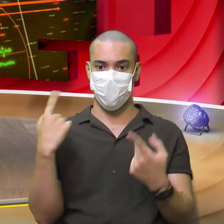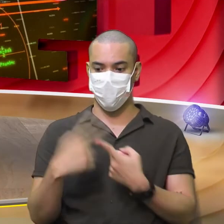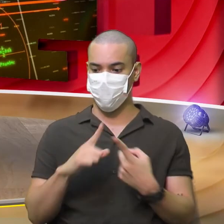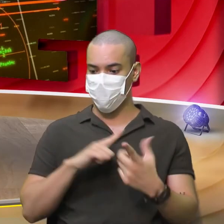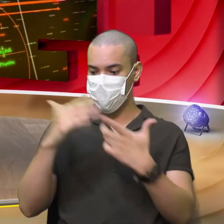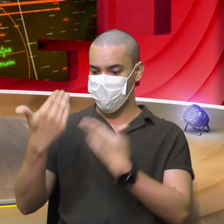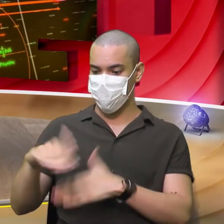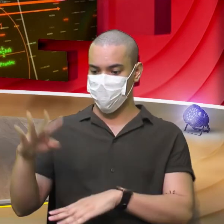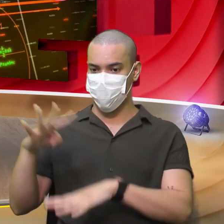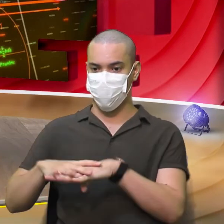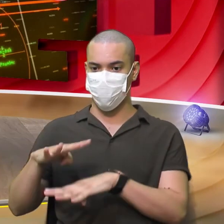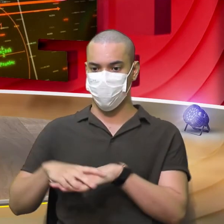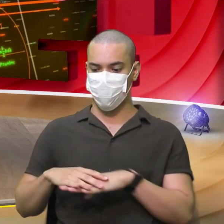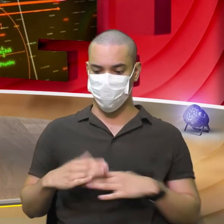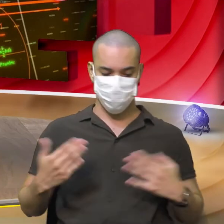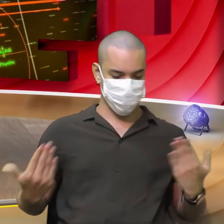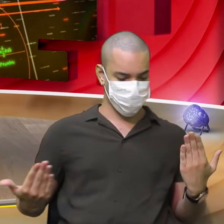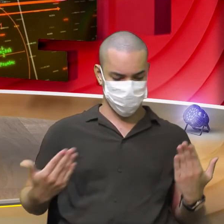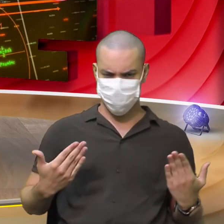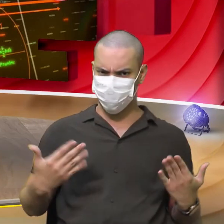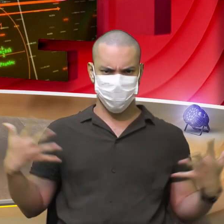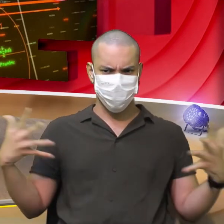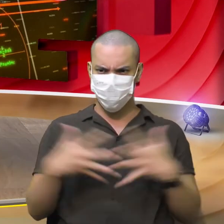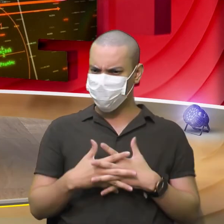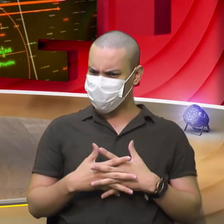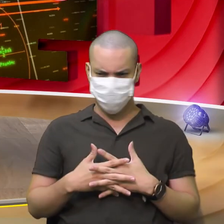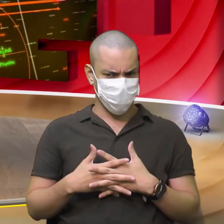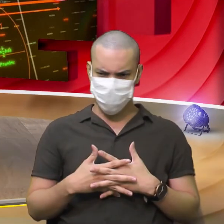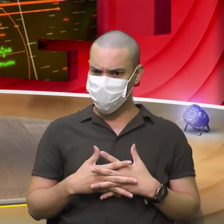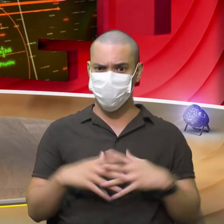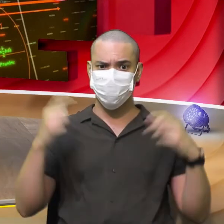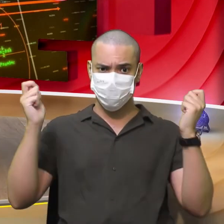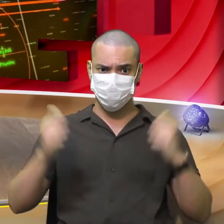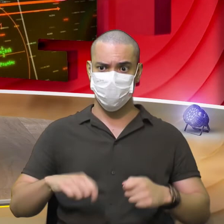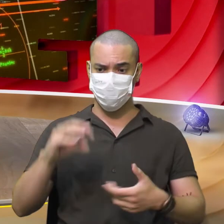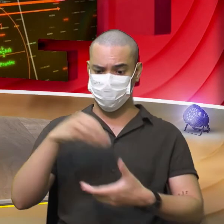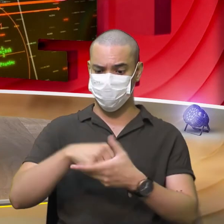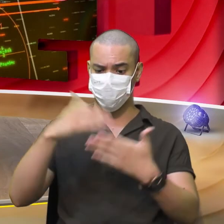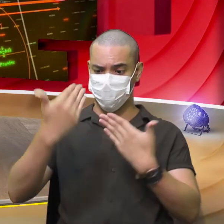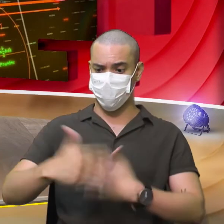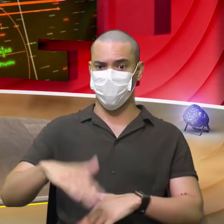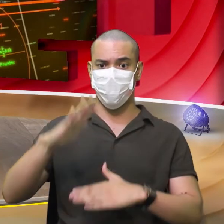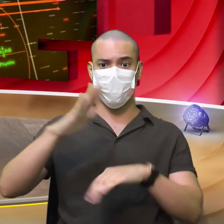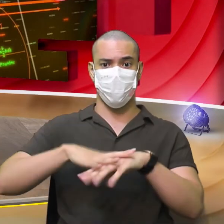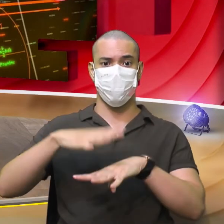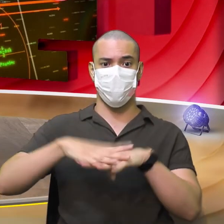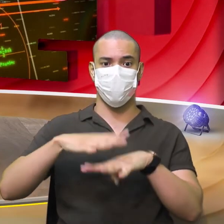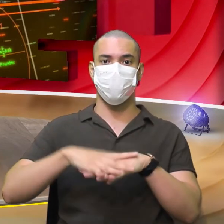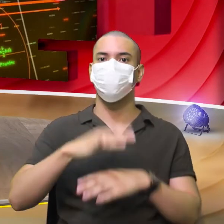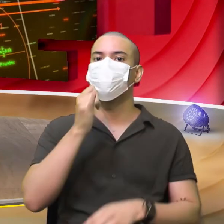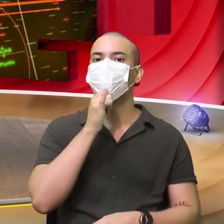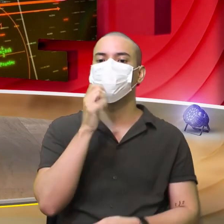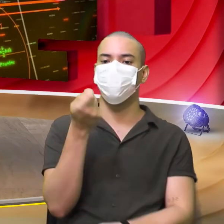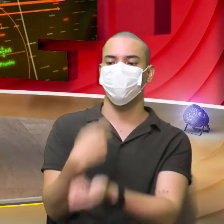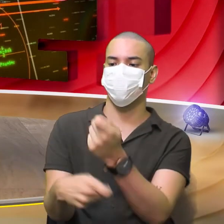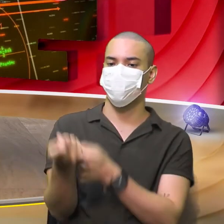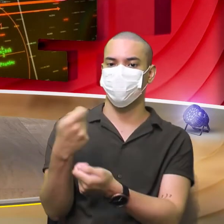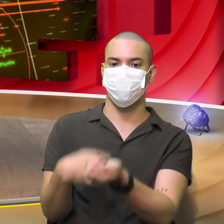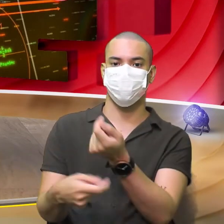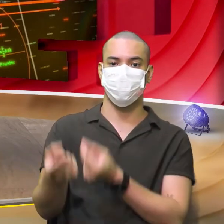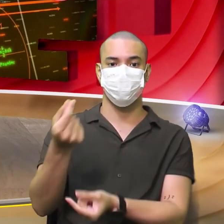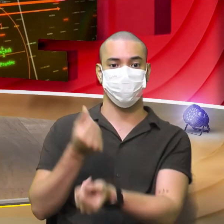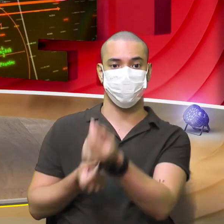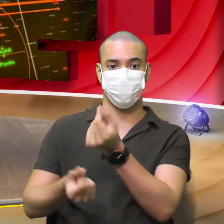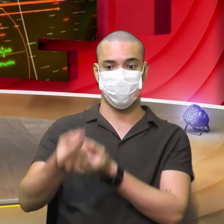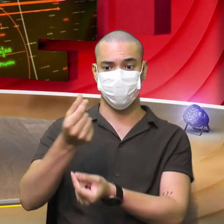Prova de matemática Mas nada me impede De Na minha prova de matemática Vai cair Matemática financeira Eu